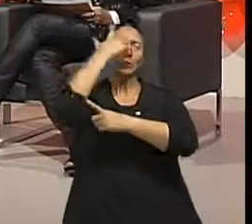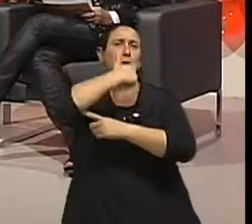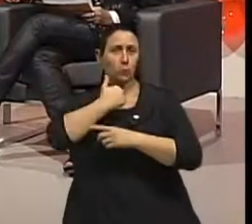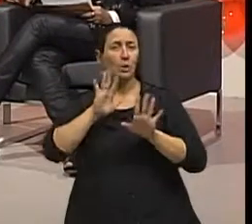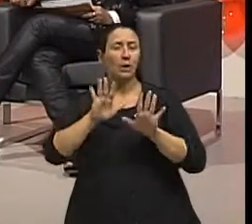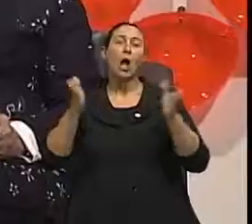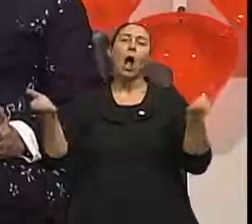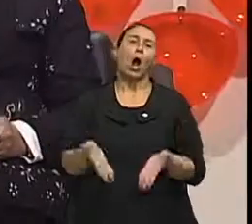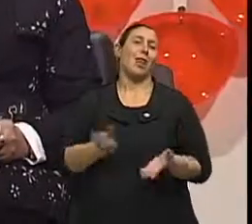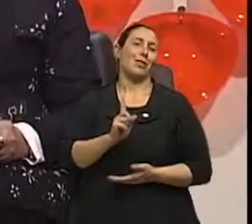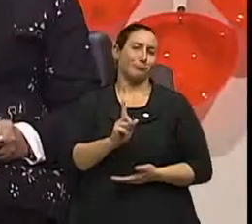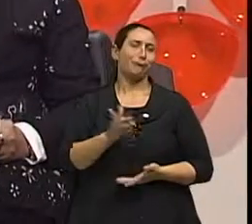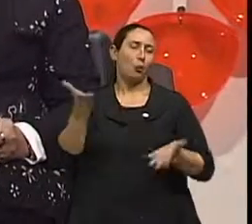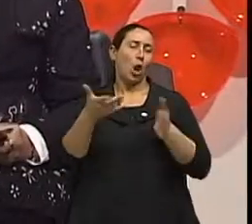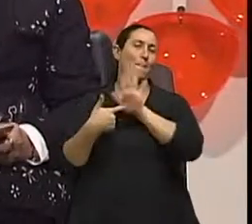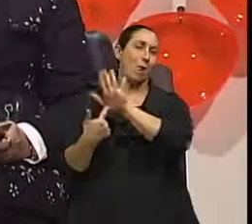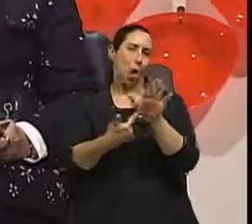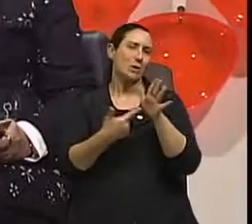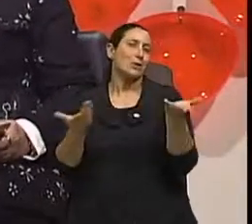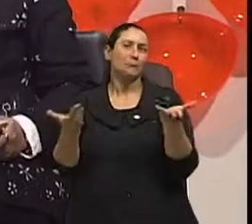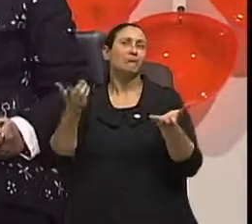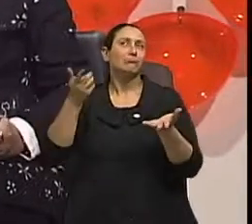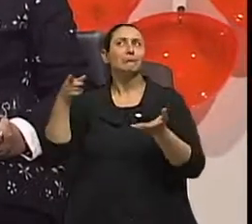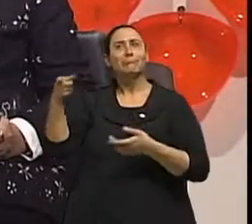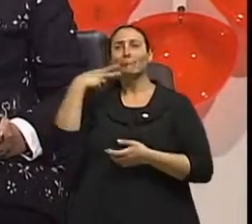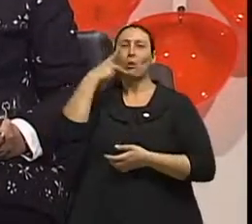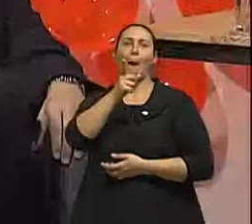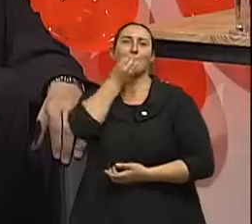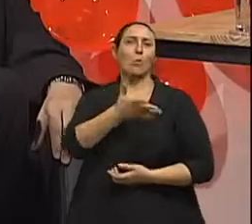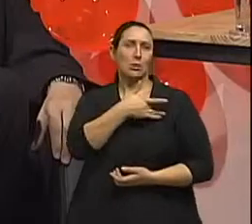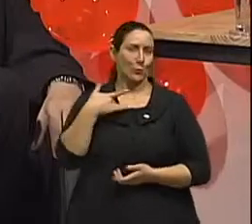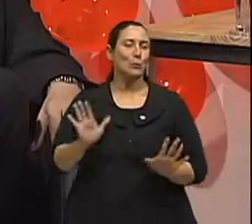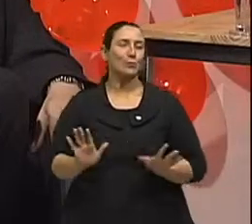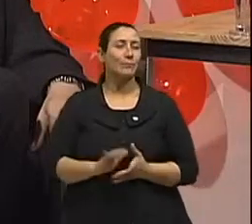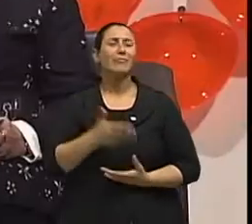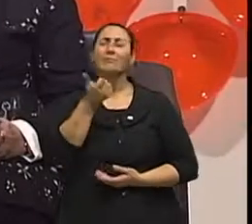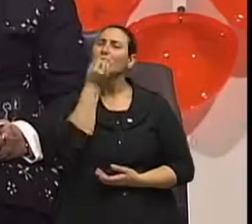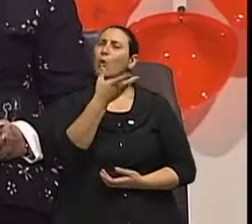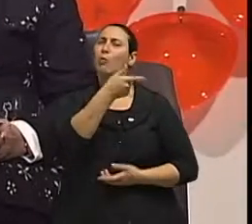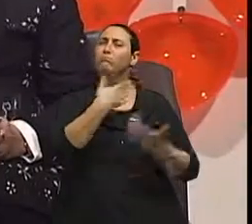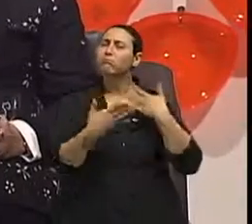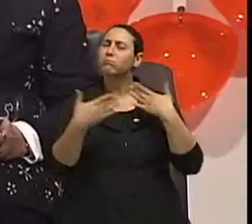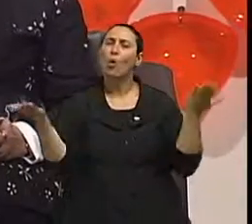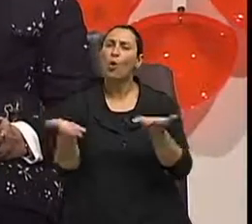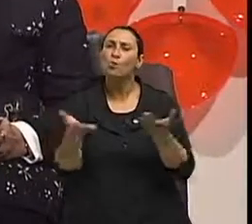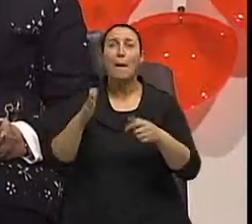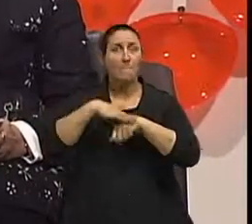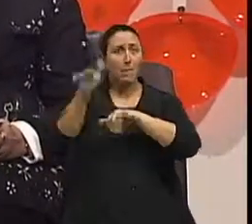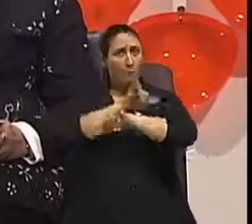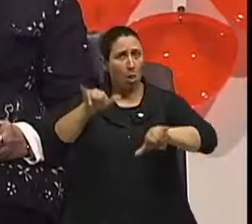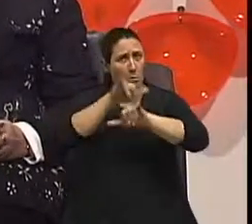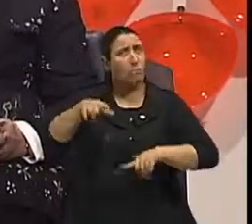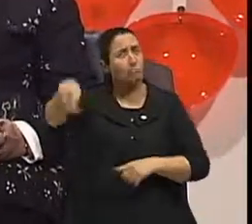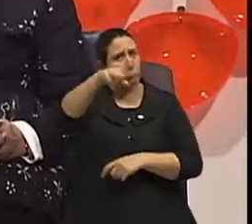Perfeito. Doutor, é claro que não deu tempo da gente falar tudo que a gente gostaria de conversar aqui para trazer mais informações. Mas se gostaram,